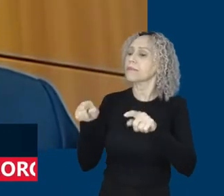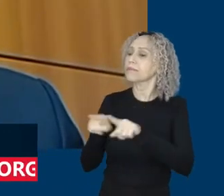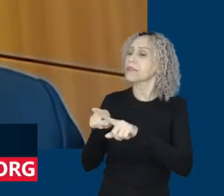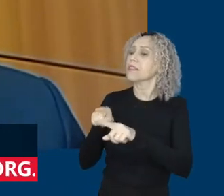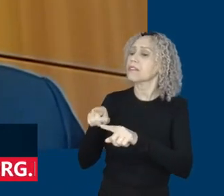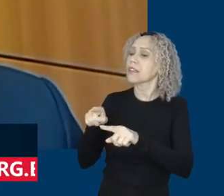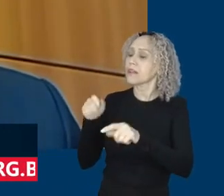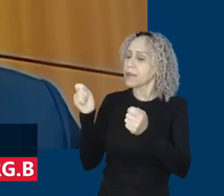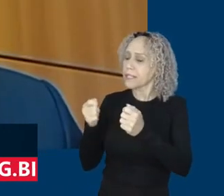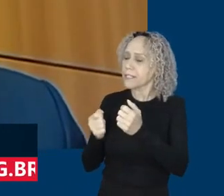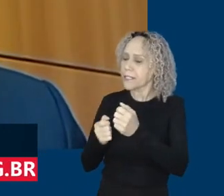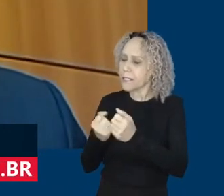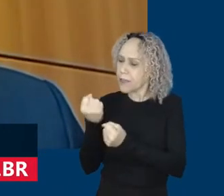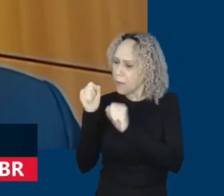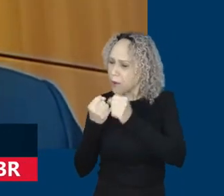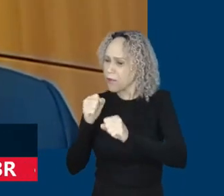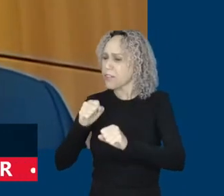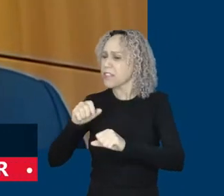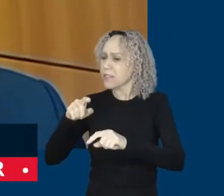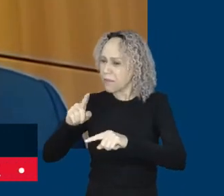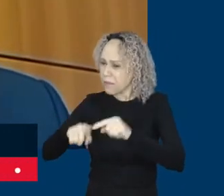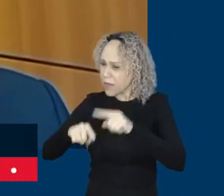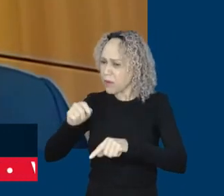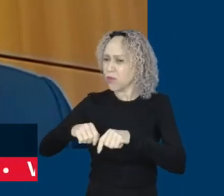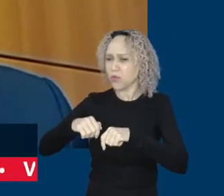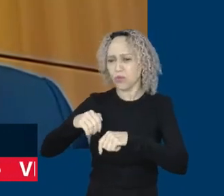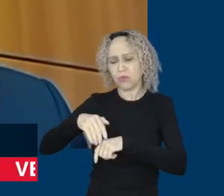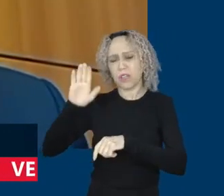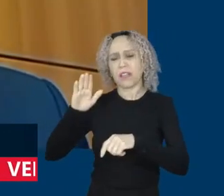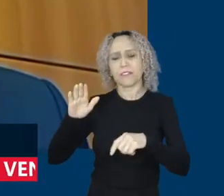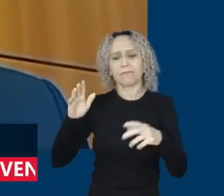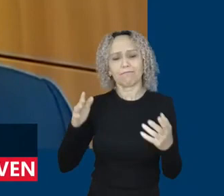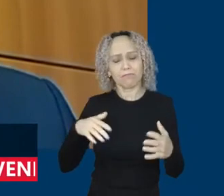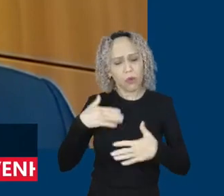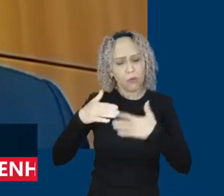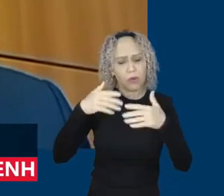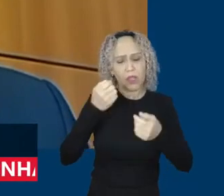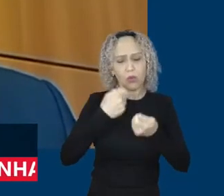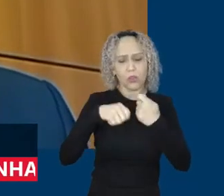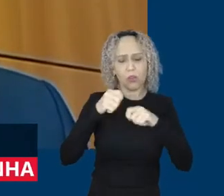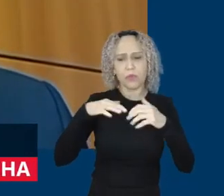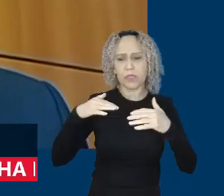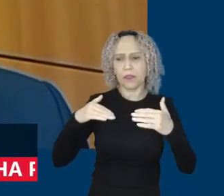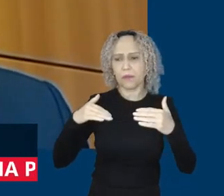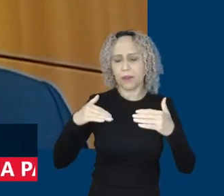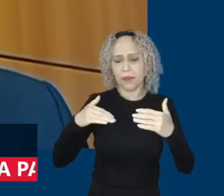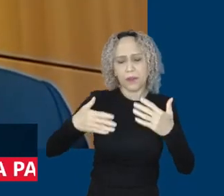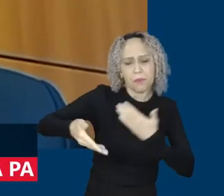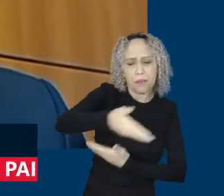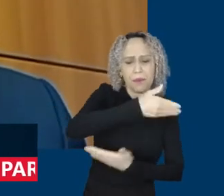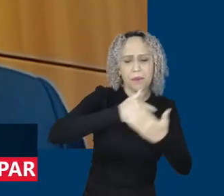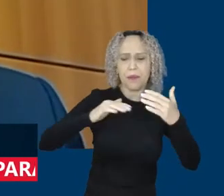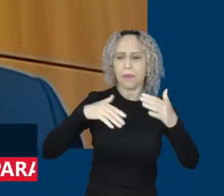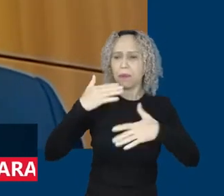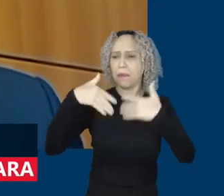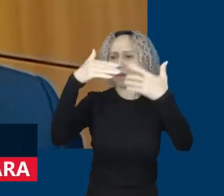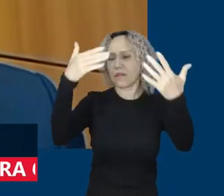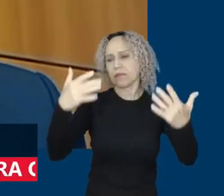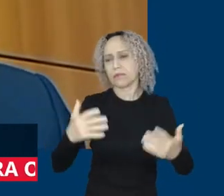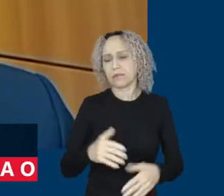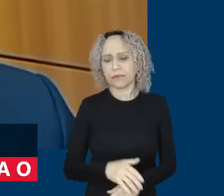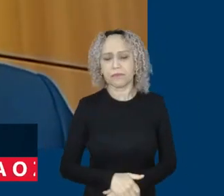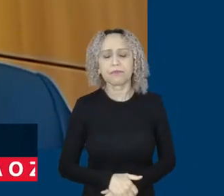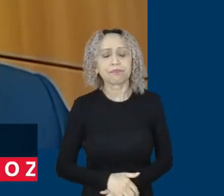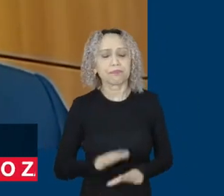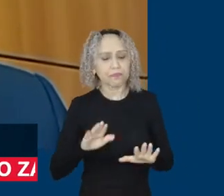do governo Lula e que agora a gente está procurando retomar. Vamos lembrar que já a retomada que houve no início do ano